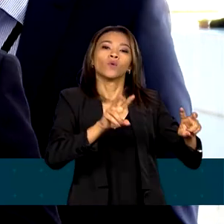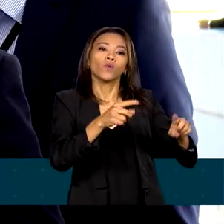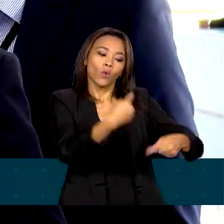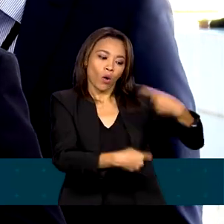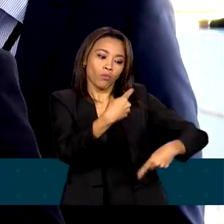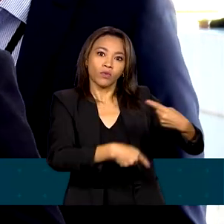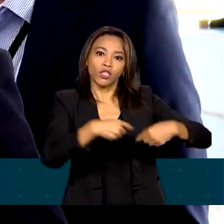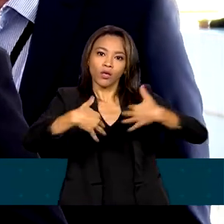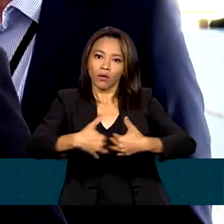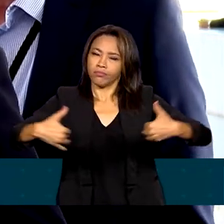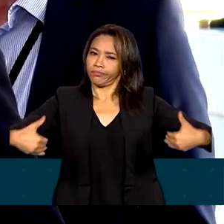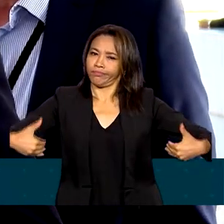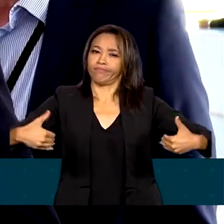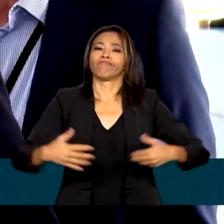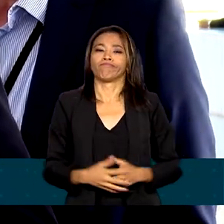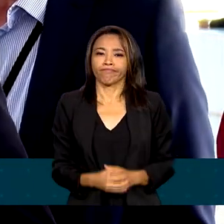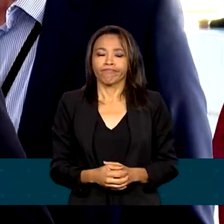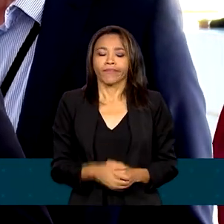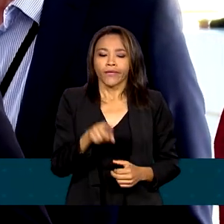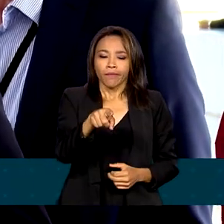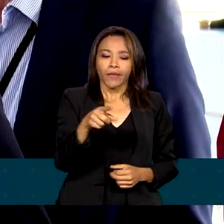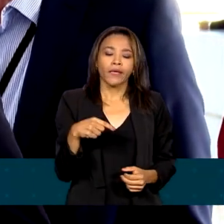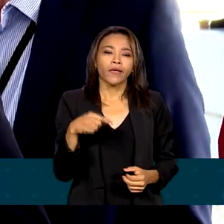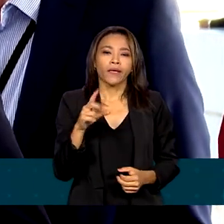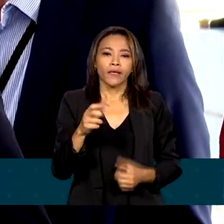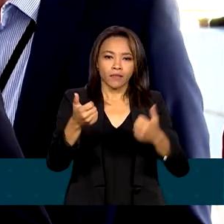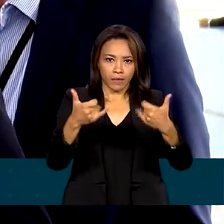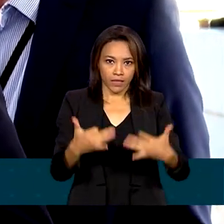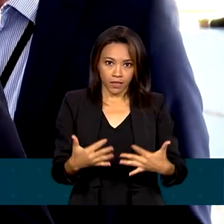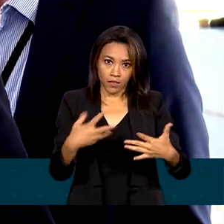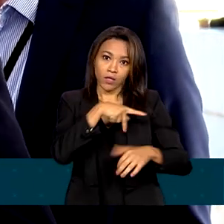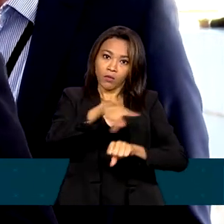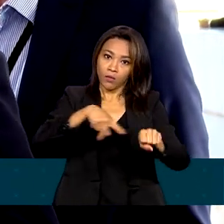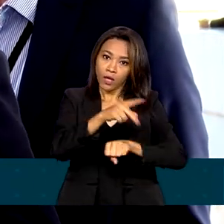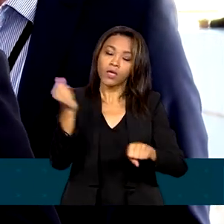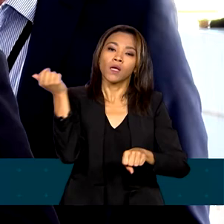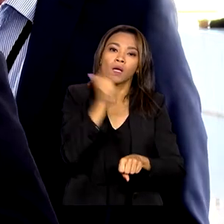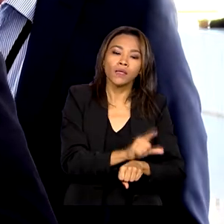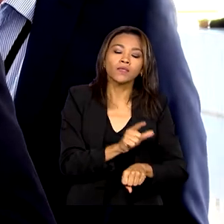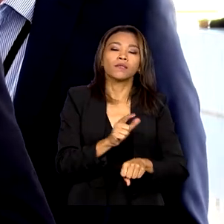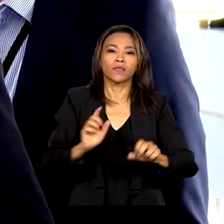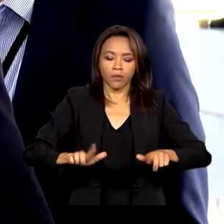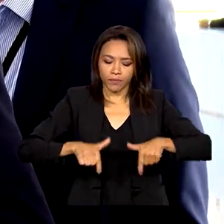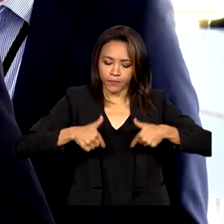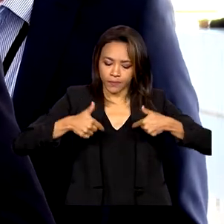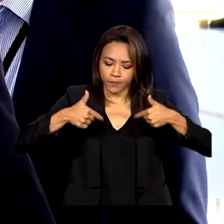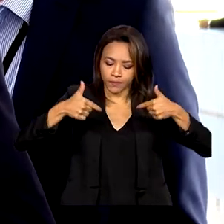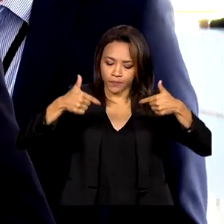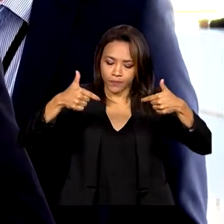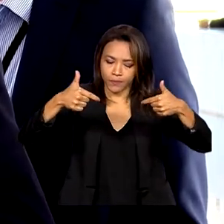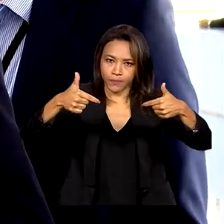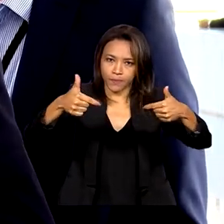garantia necessária para que o país possa funcionar na mais absoluta normalidade.